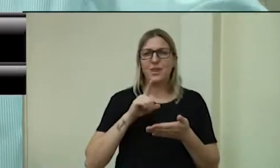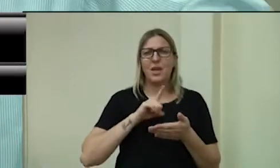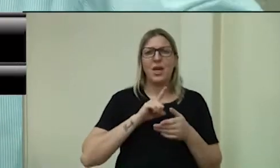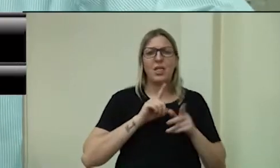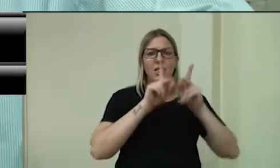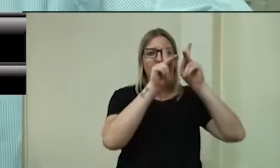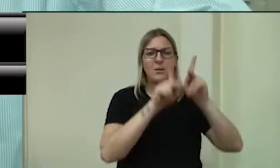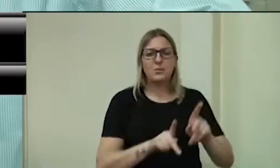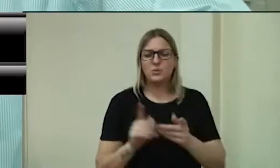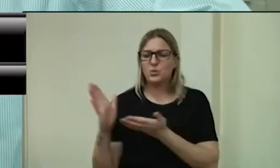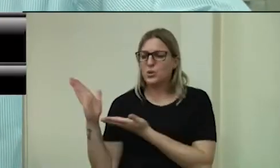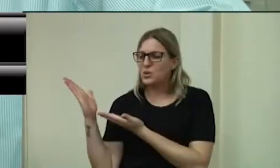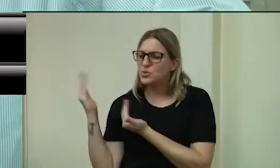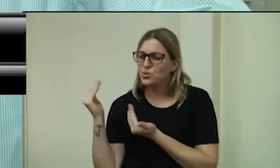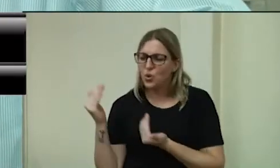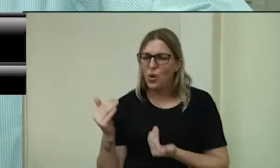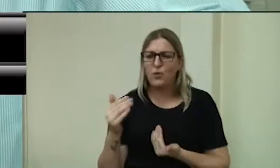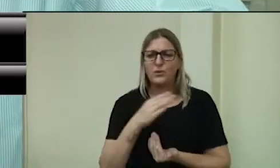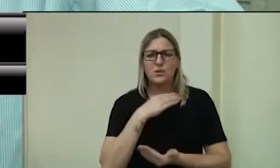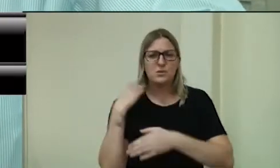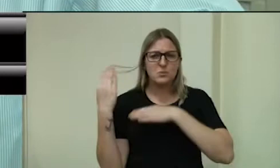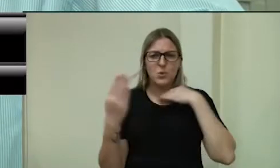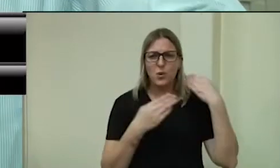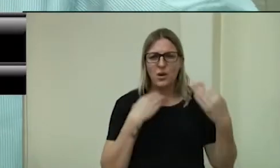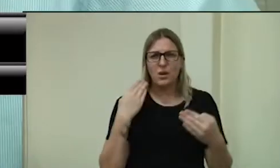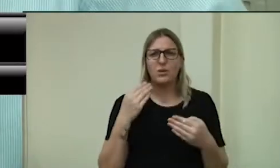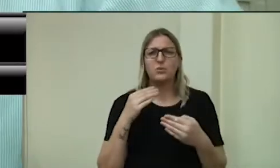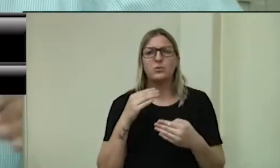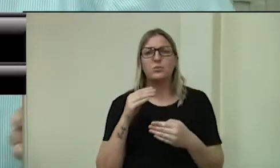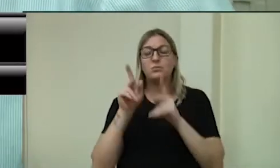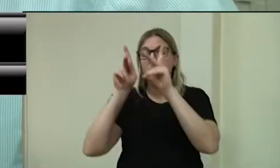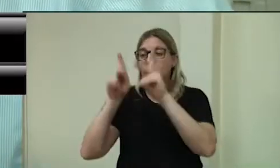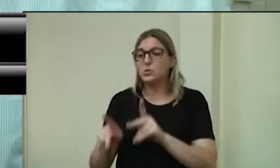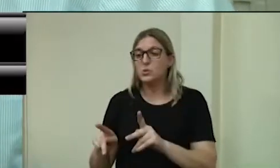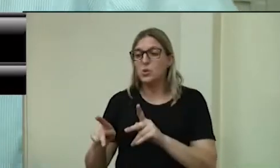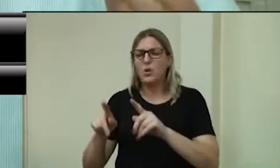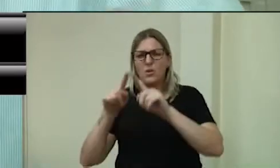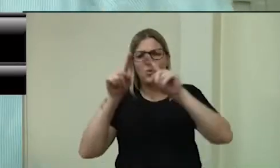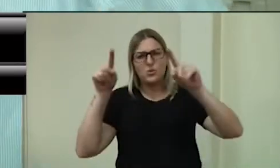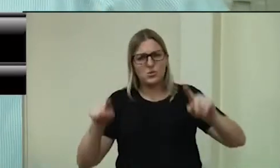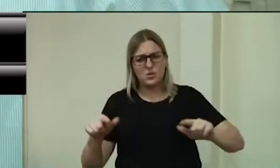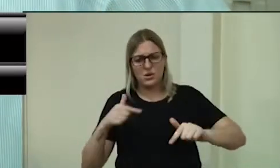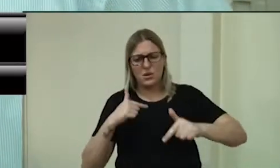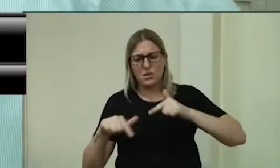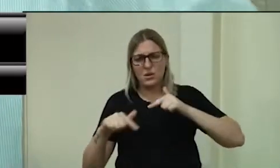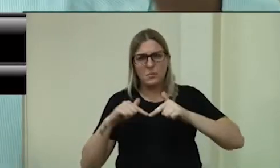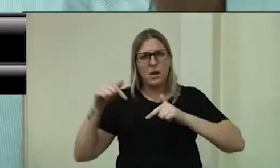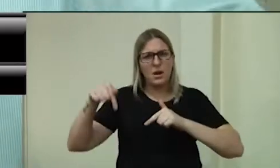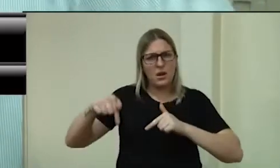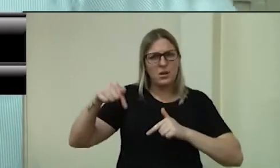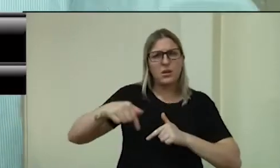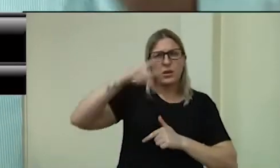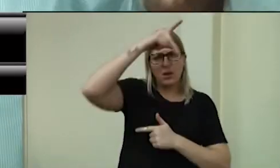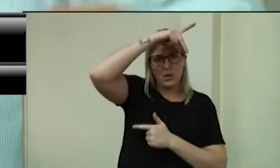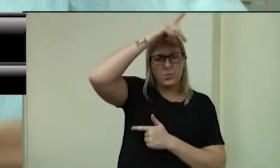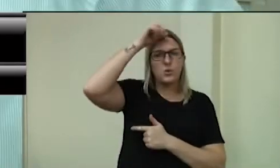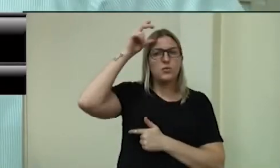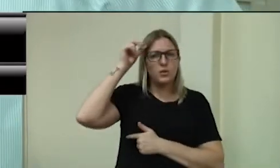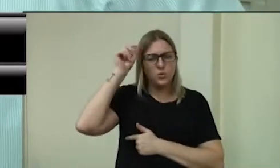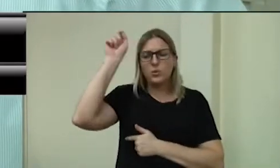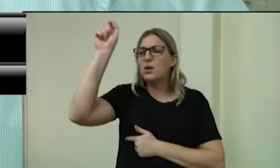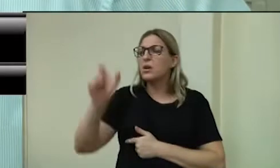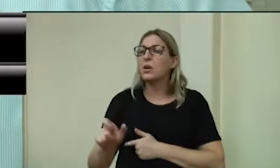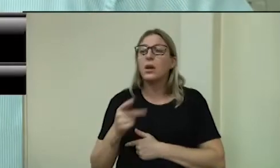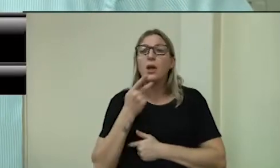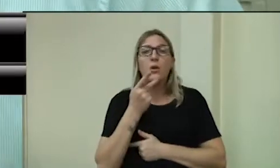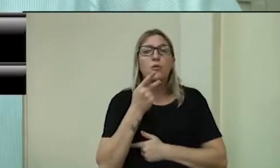município, o Cufim, quem é que ia dizer que um homem forte, trabalhador, correndo aí,